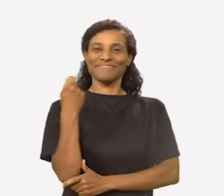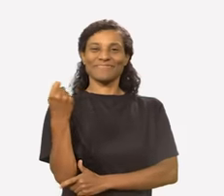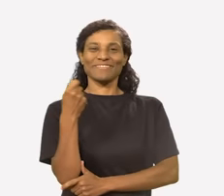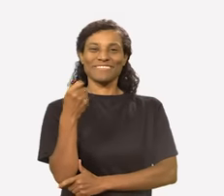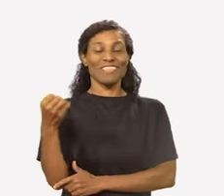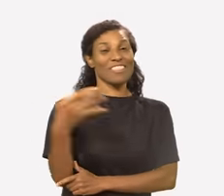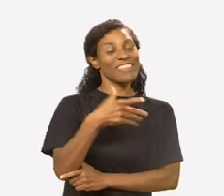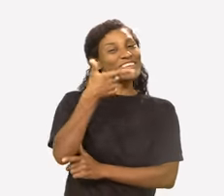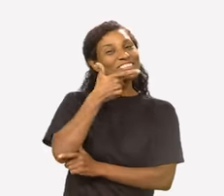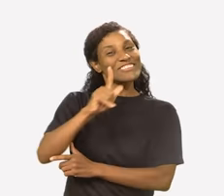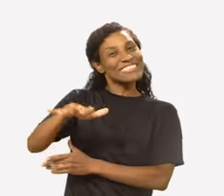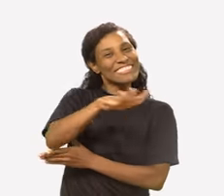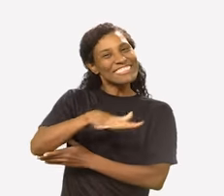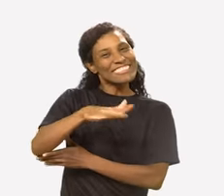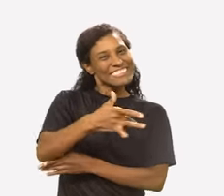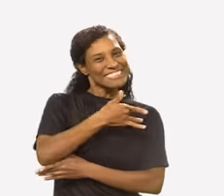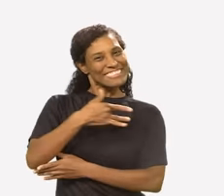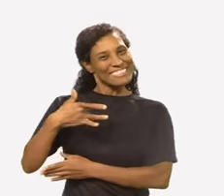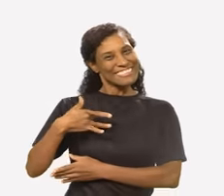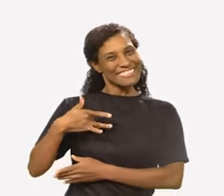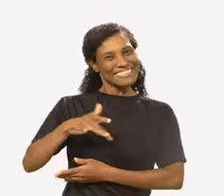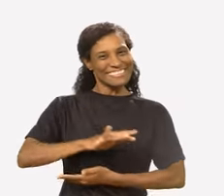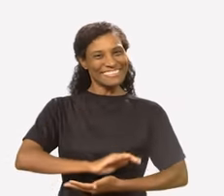Governo do Rio Grande do Sul. Novas façanhas na saúde. Governo